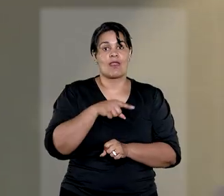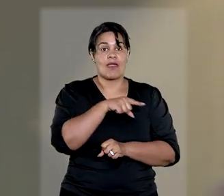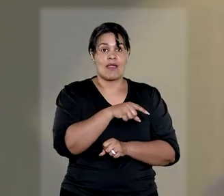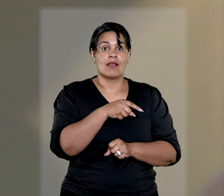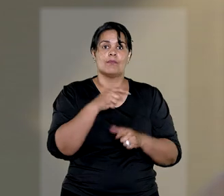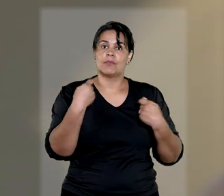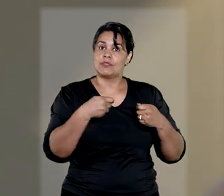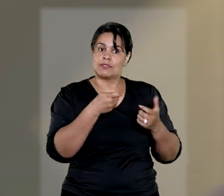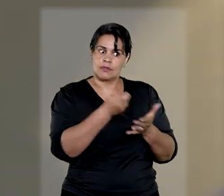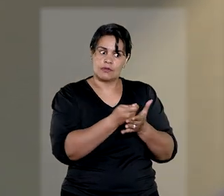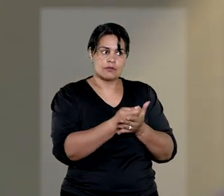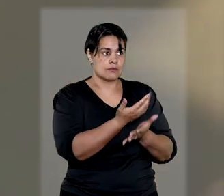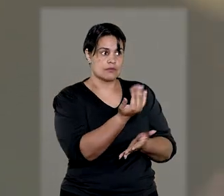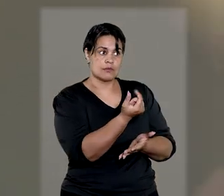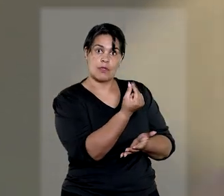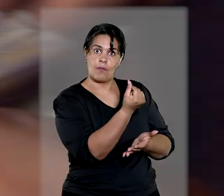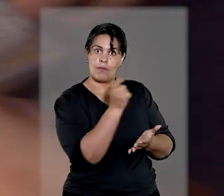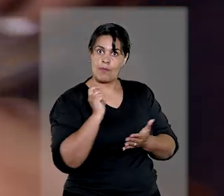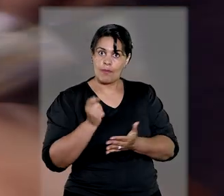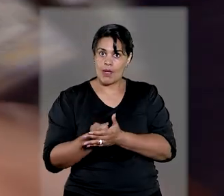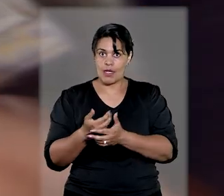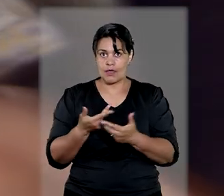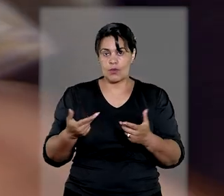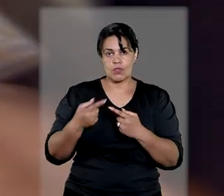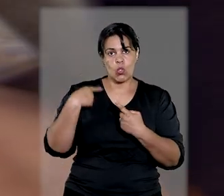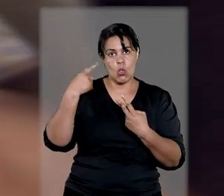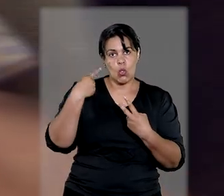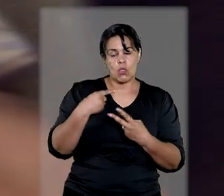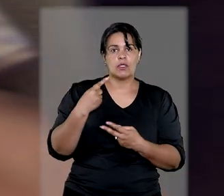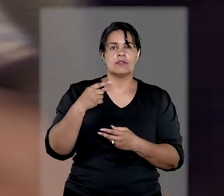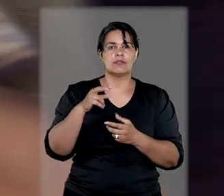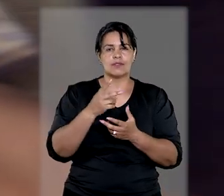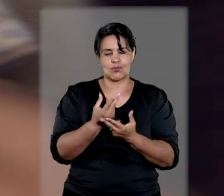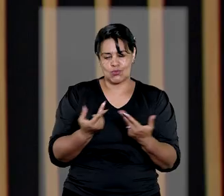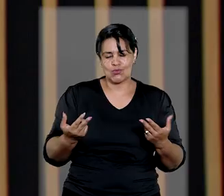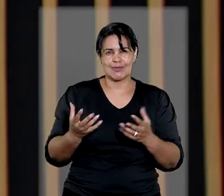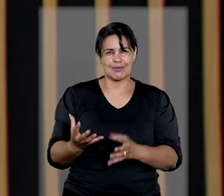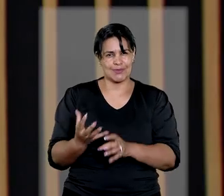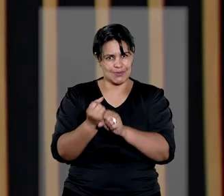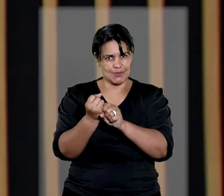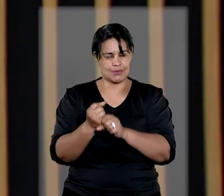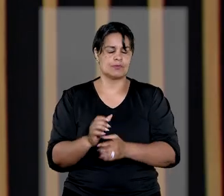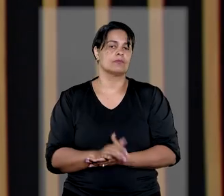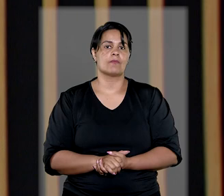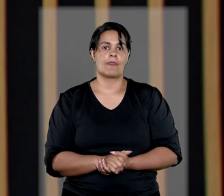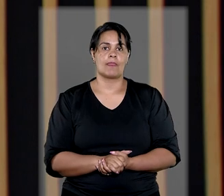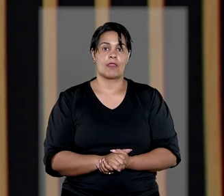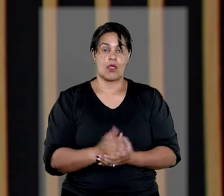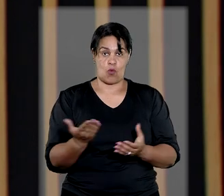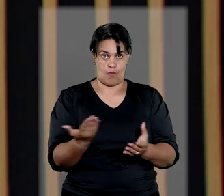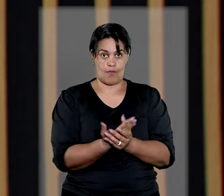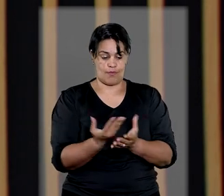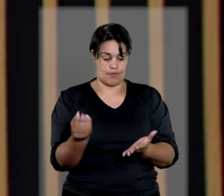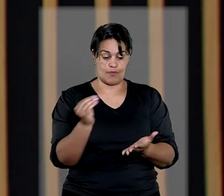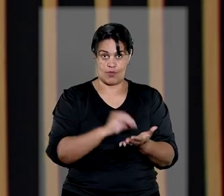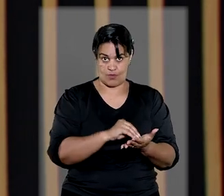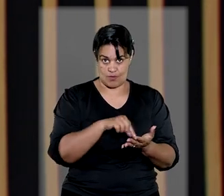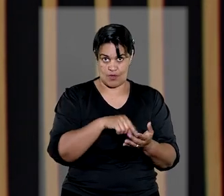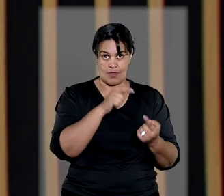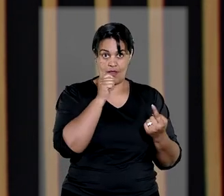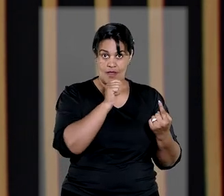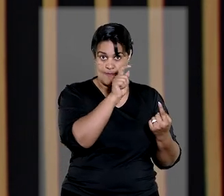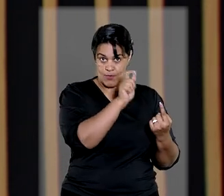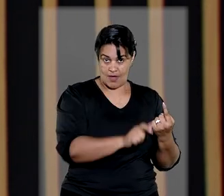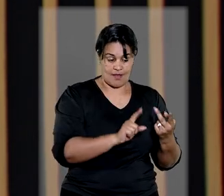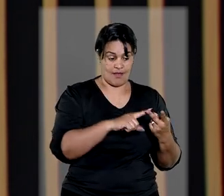para obrigá-la a pagar uma dívida de honorários advocatícios de sucumbência. De acordo com o processo, a mulher, a filha e